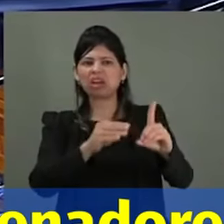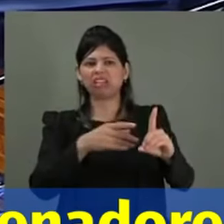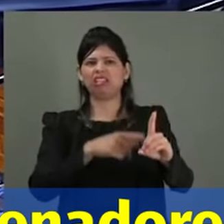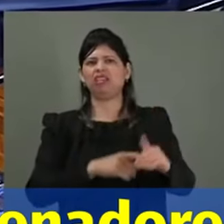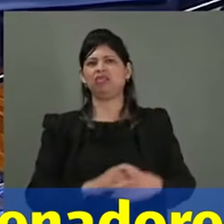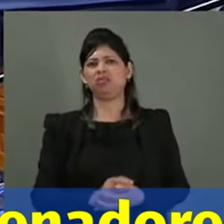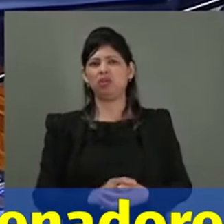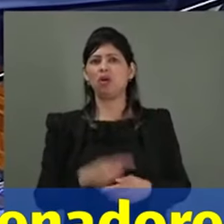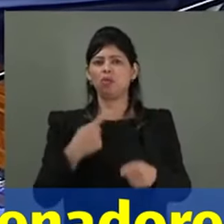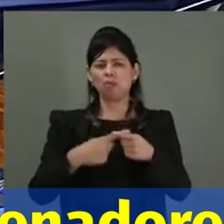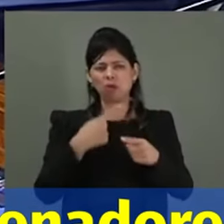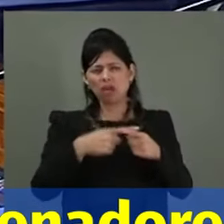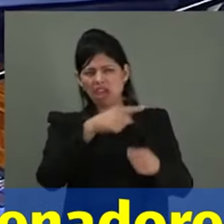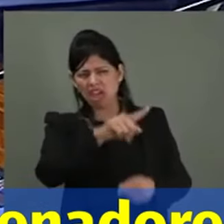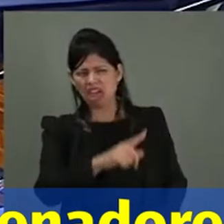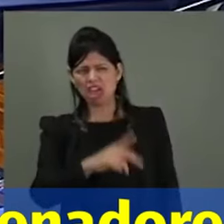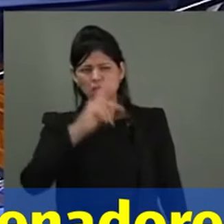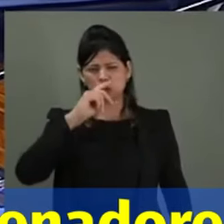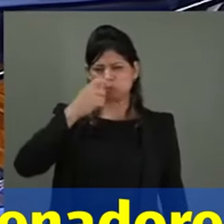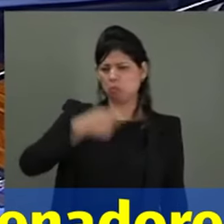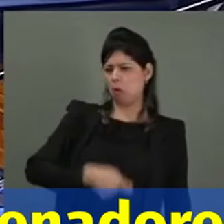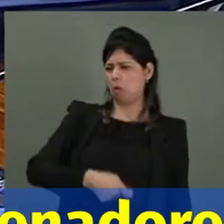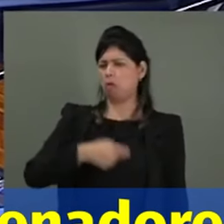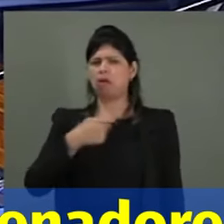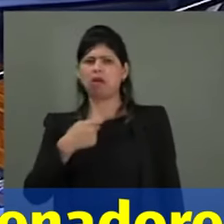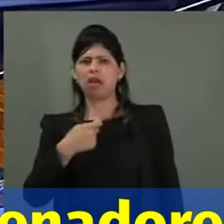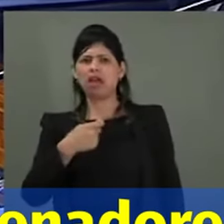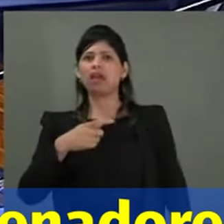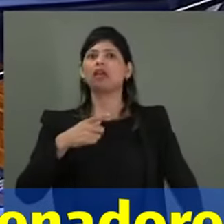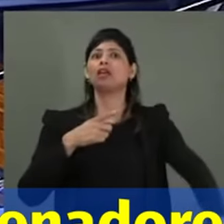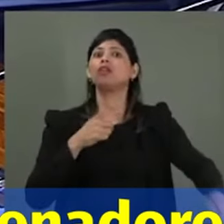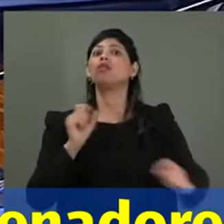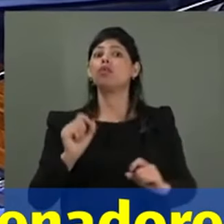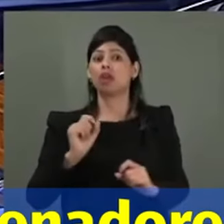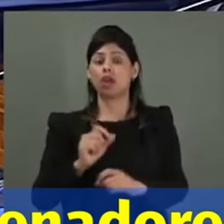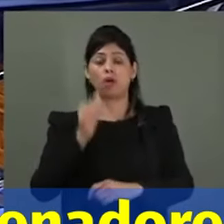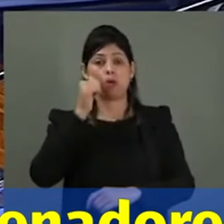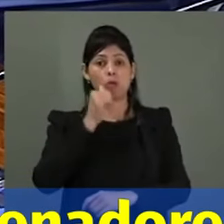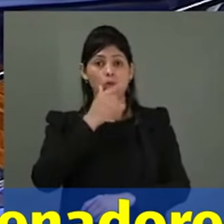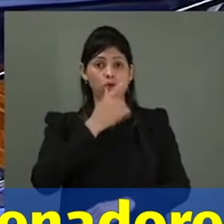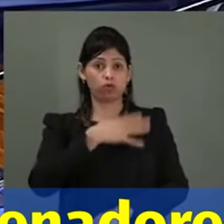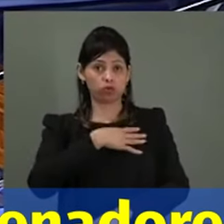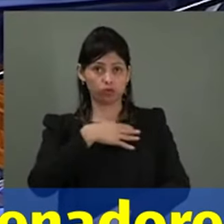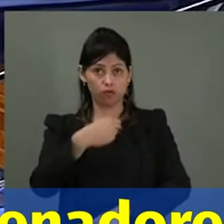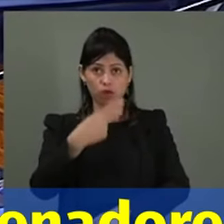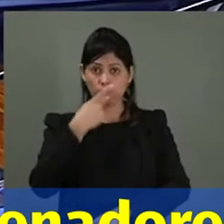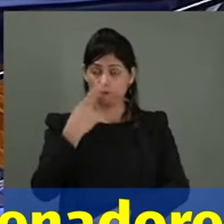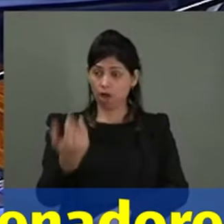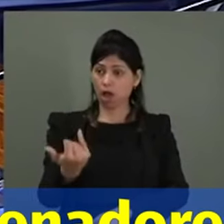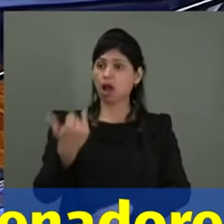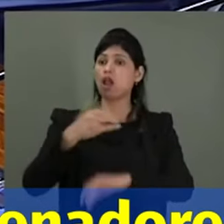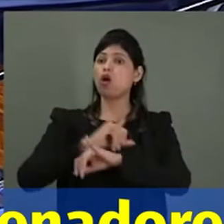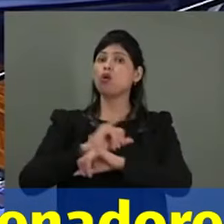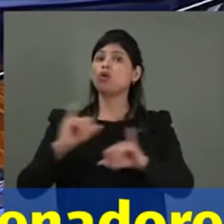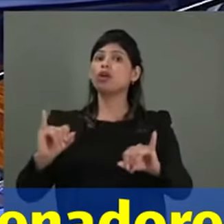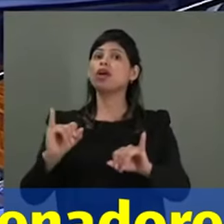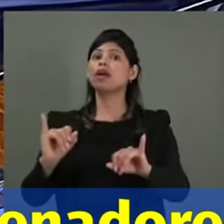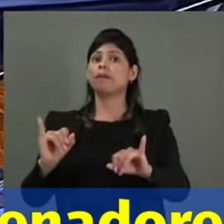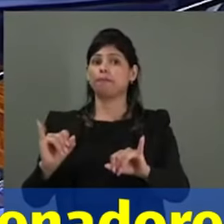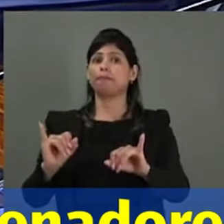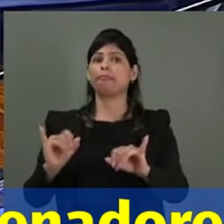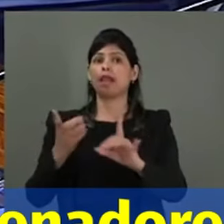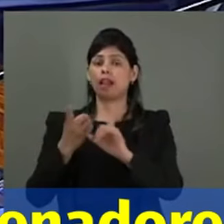Deus, Pai, Filho, e o Filho quando disse, quando levou os discípulos a um lugar